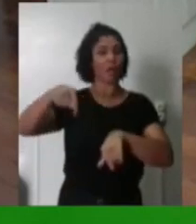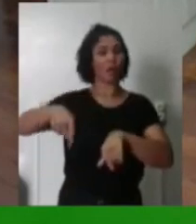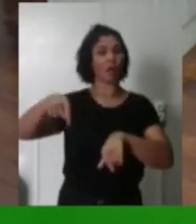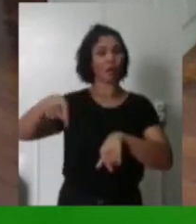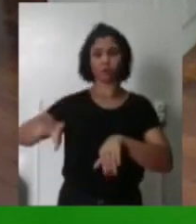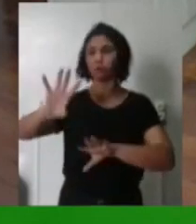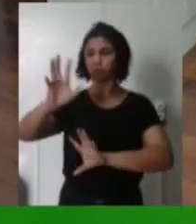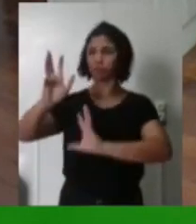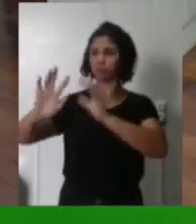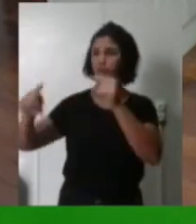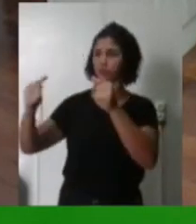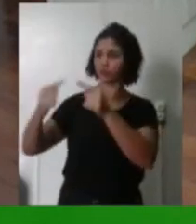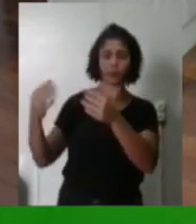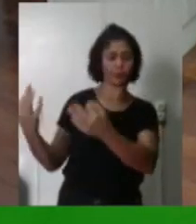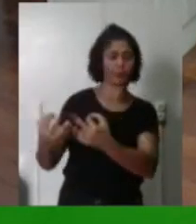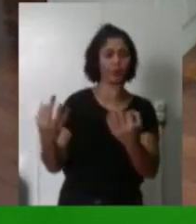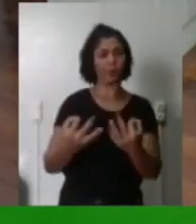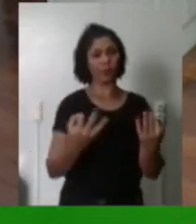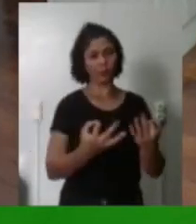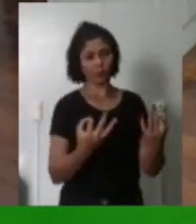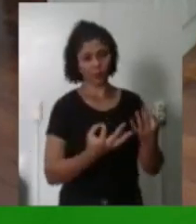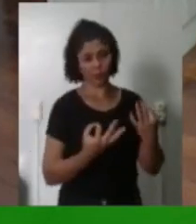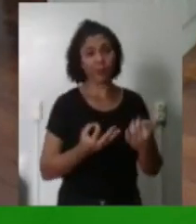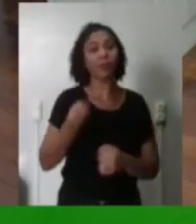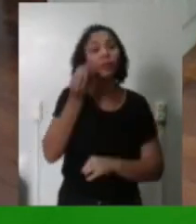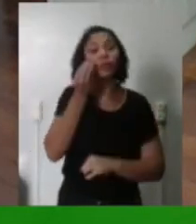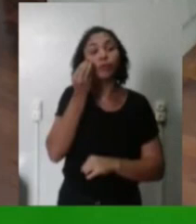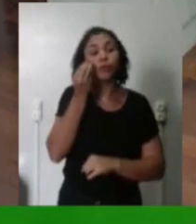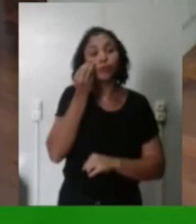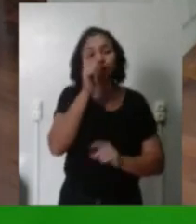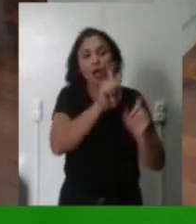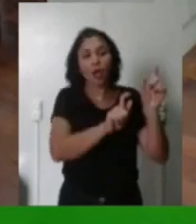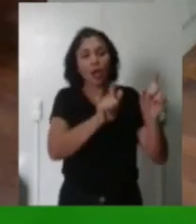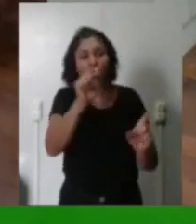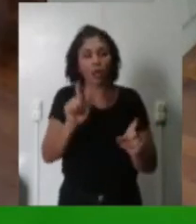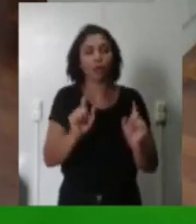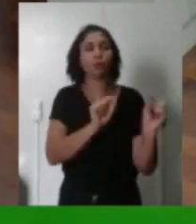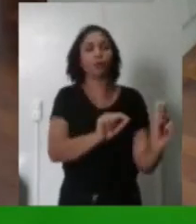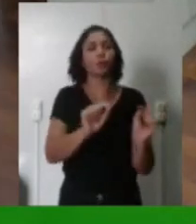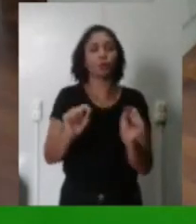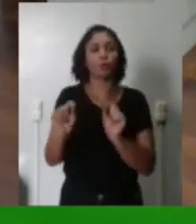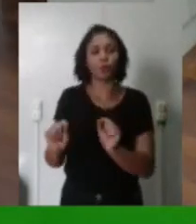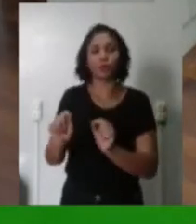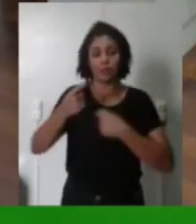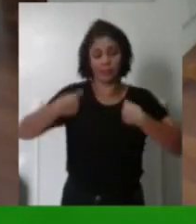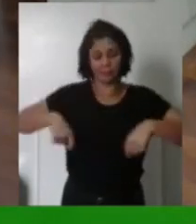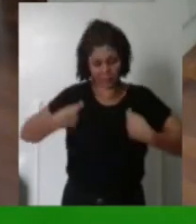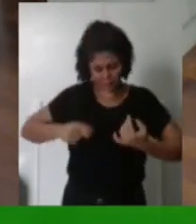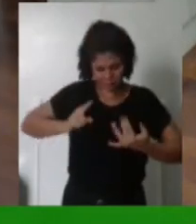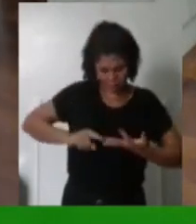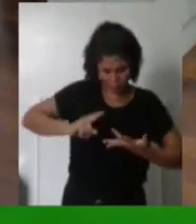atual Se trata de tentar fazer com que as pessoas Satisfaçam as suas necessidades